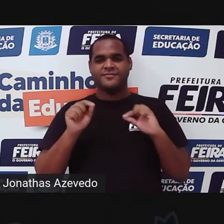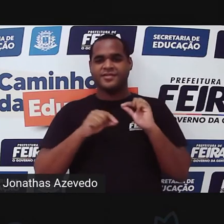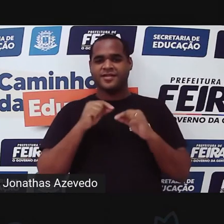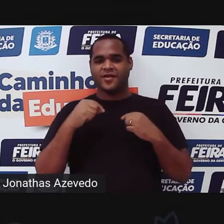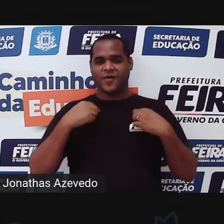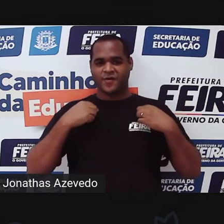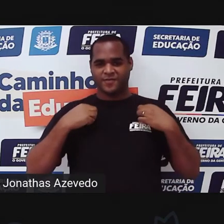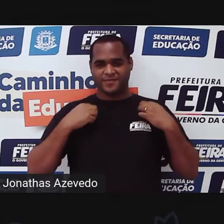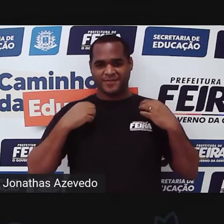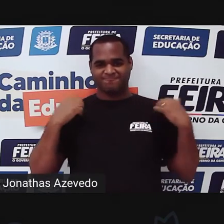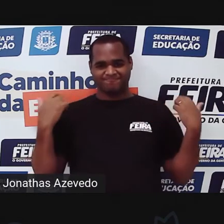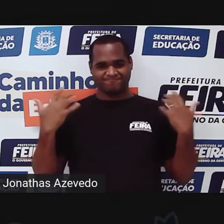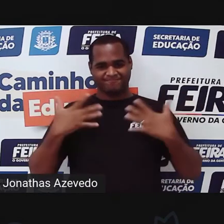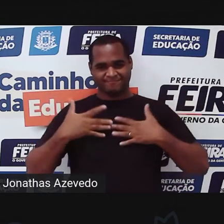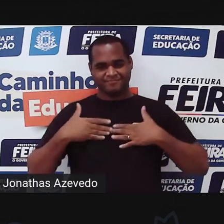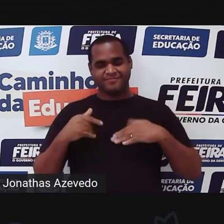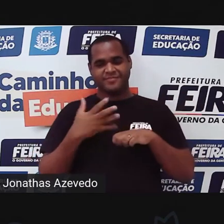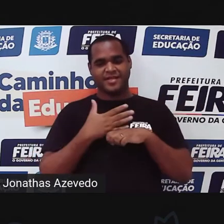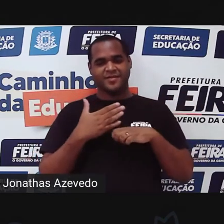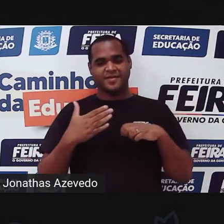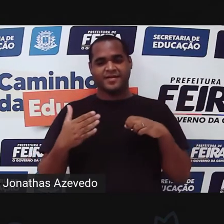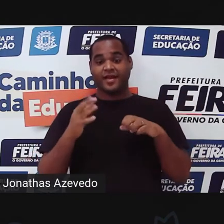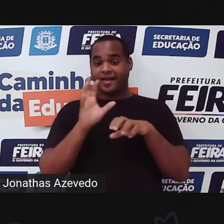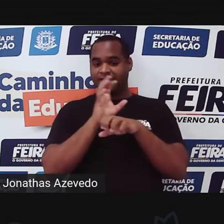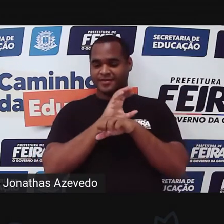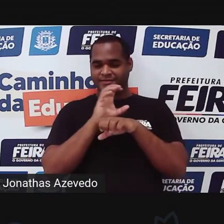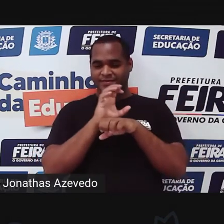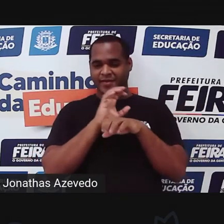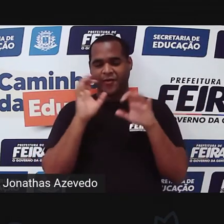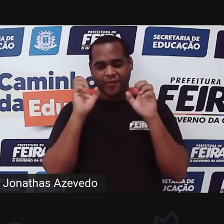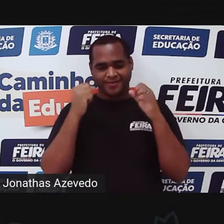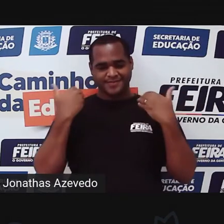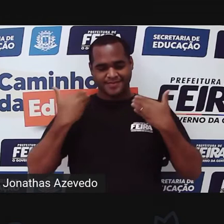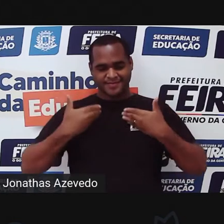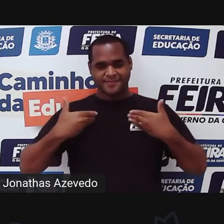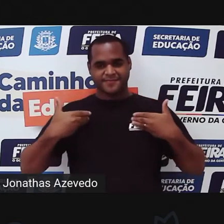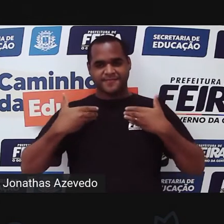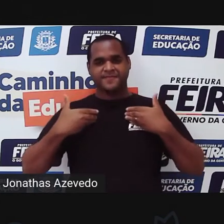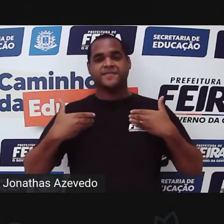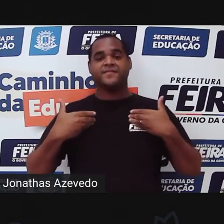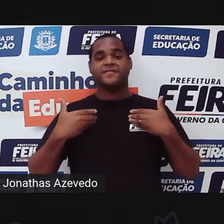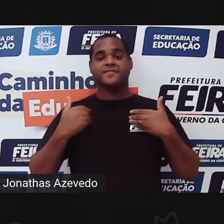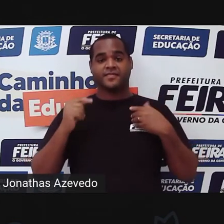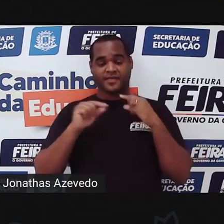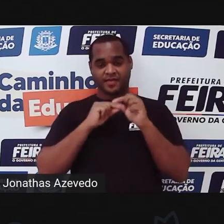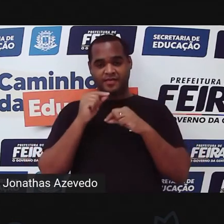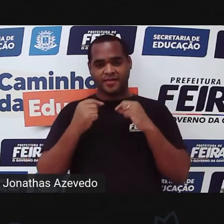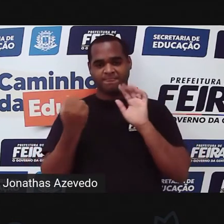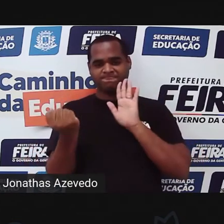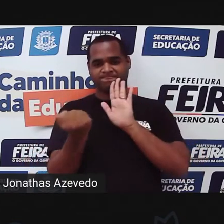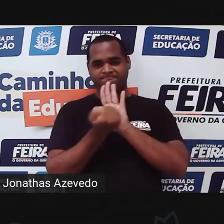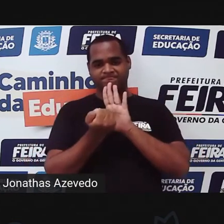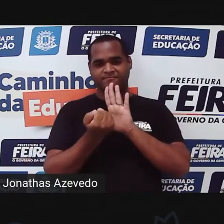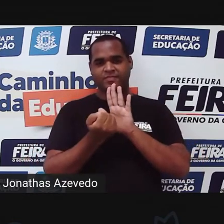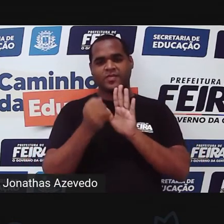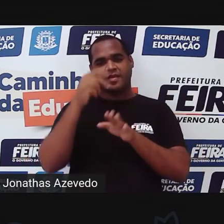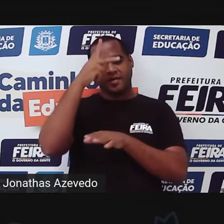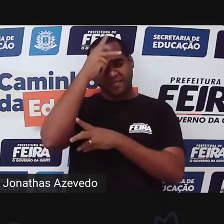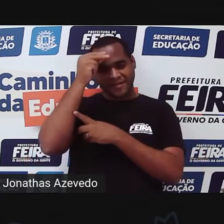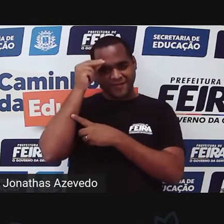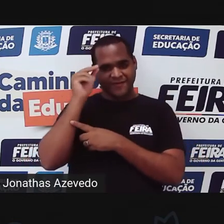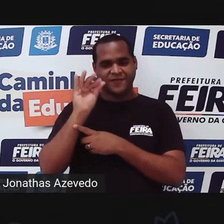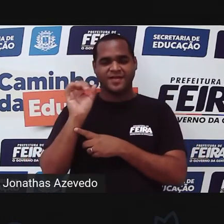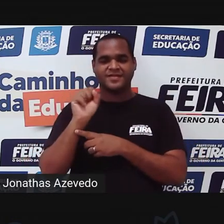jaleco branco, meu cabelo é castanho escuro, pouco abaixo do ombro. Aqui atrás de mim tem a logo da Prefeitura Municipal de Feira de